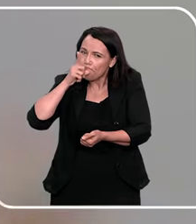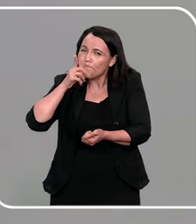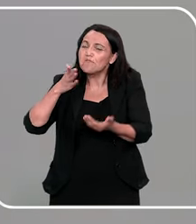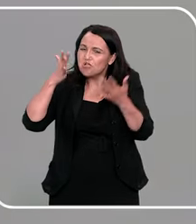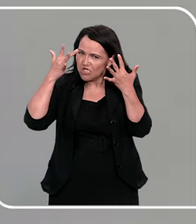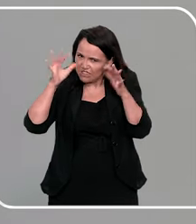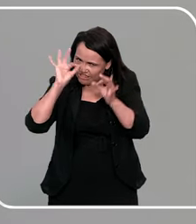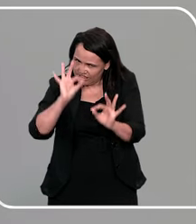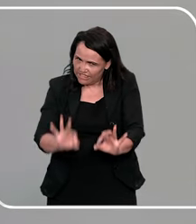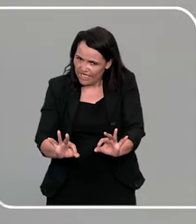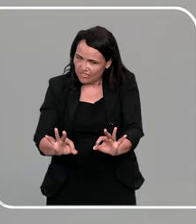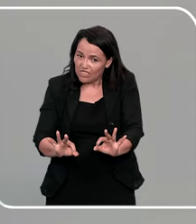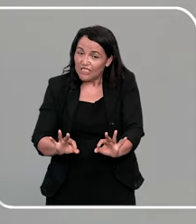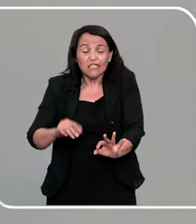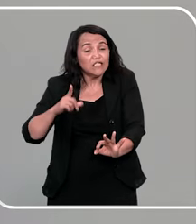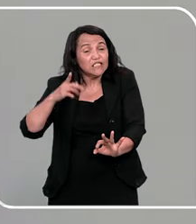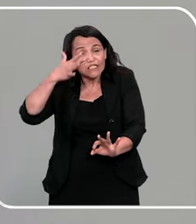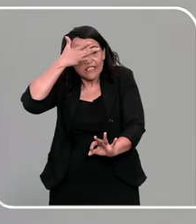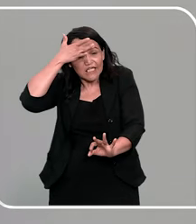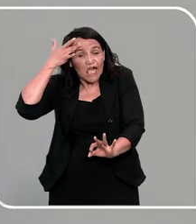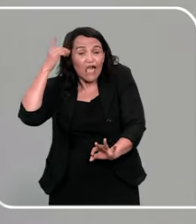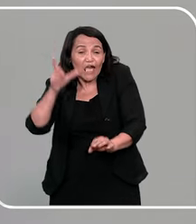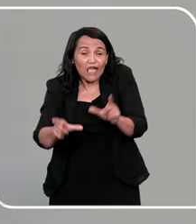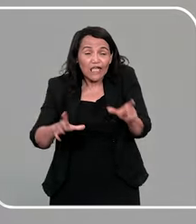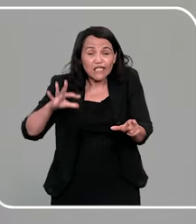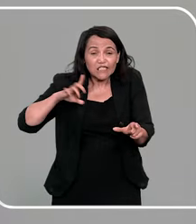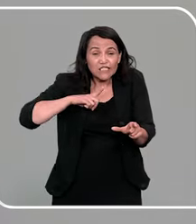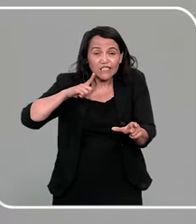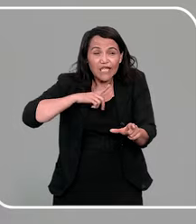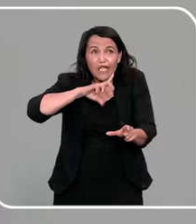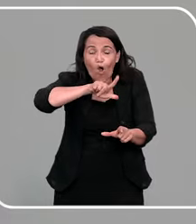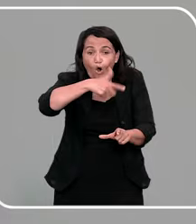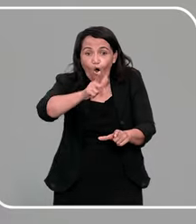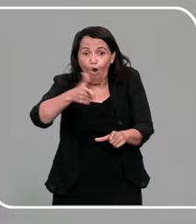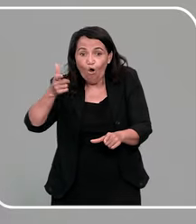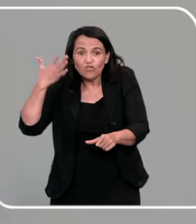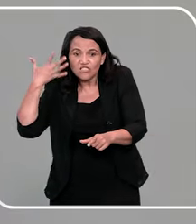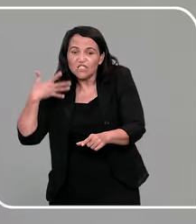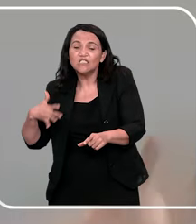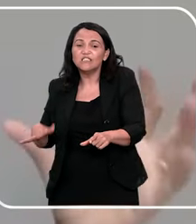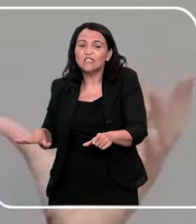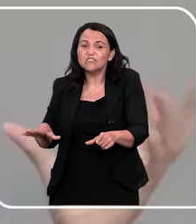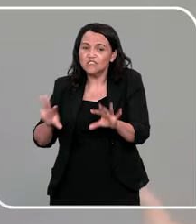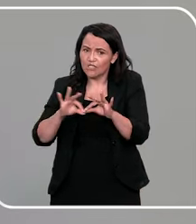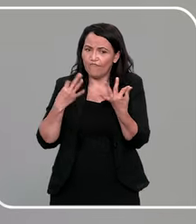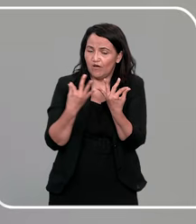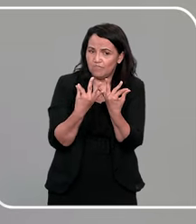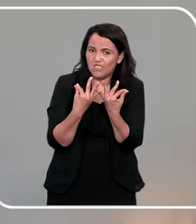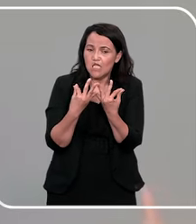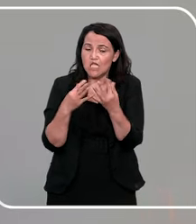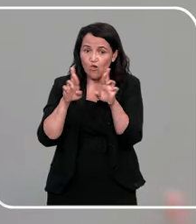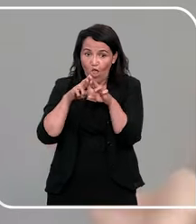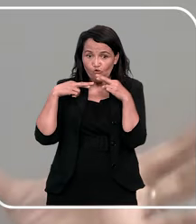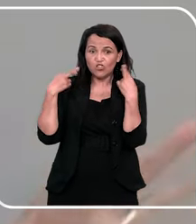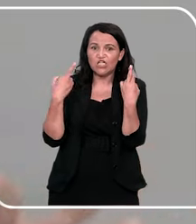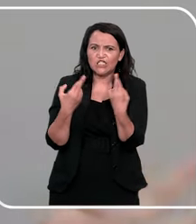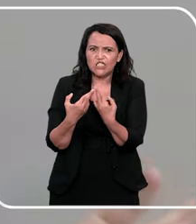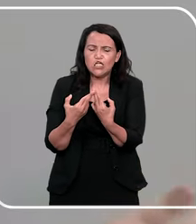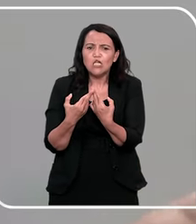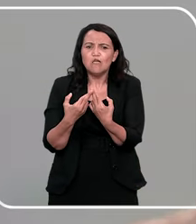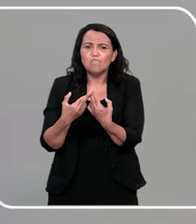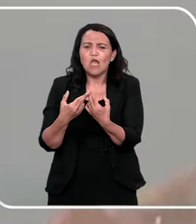tem outras crianças na sua família, eu fiz isso também, teve um dia que eu reuni todos os meus sobrinhos ali, tinha